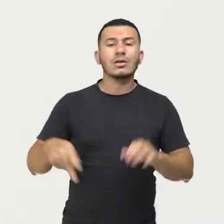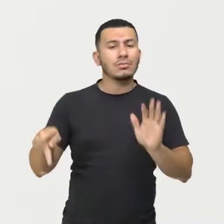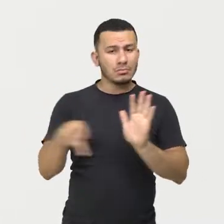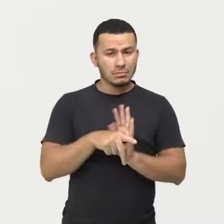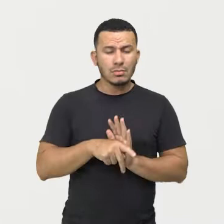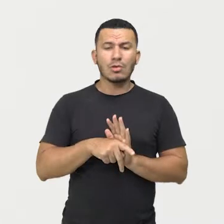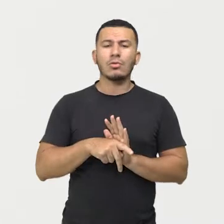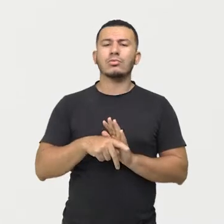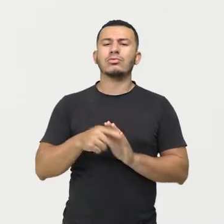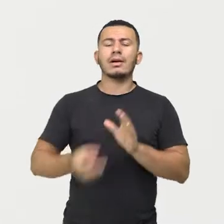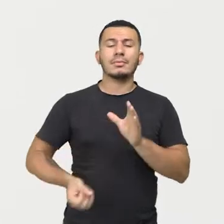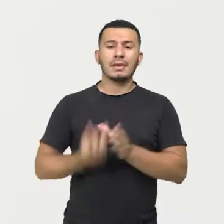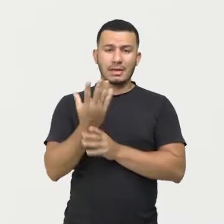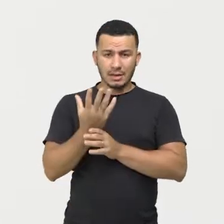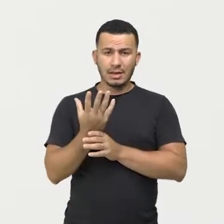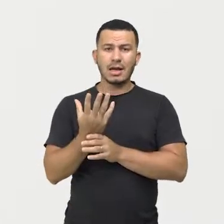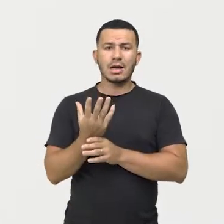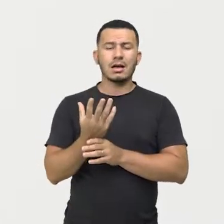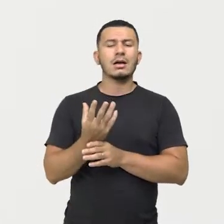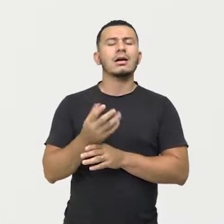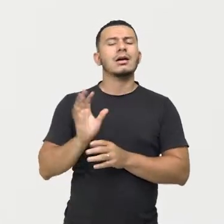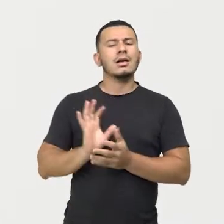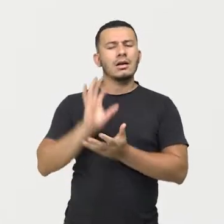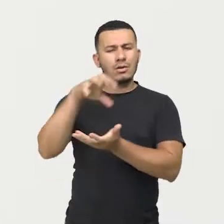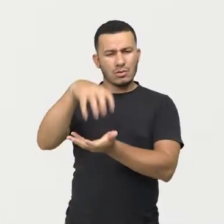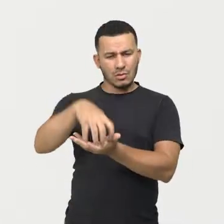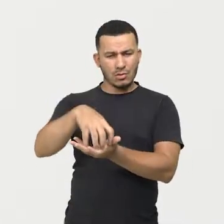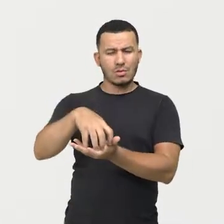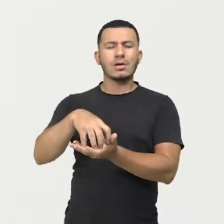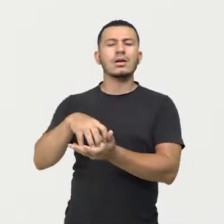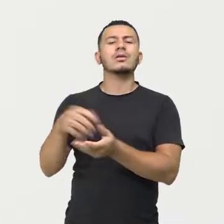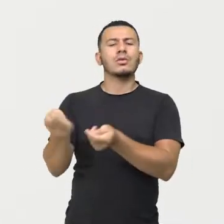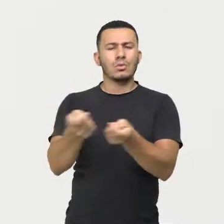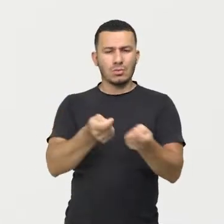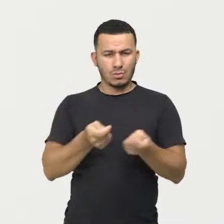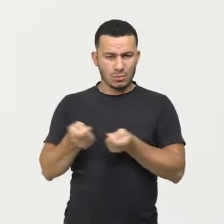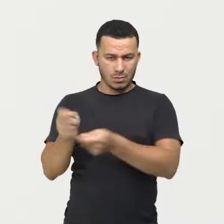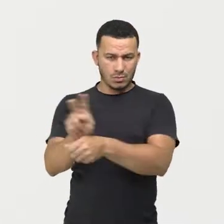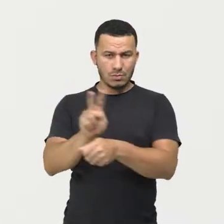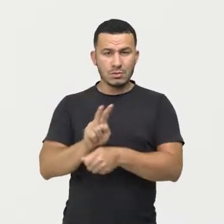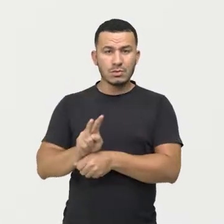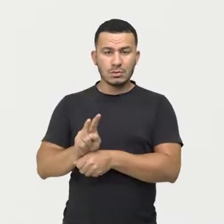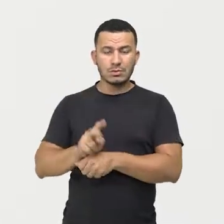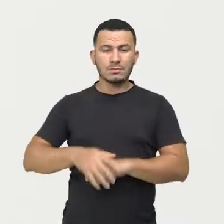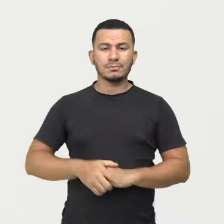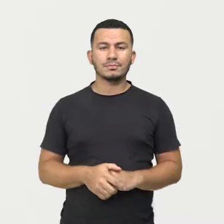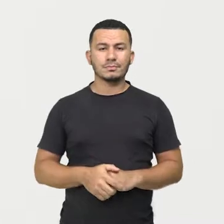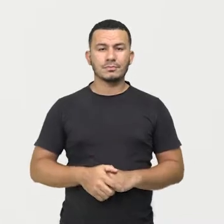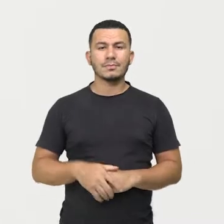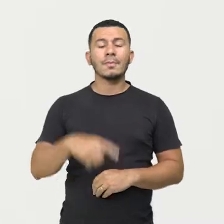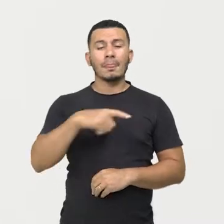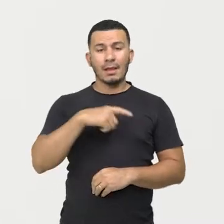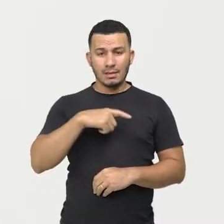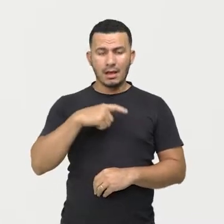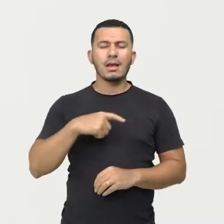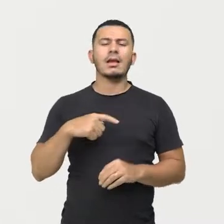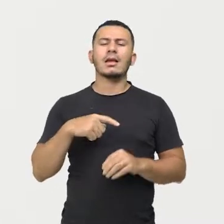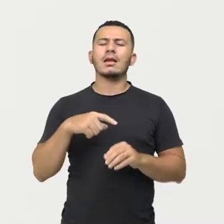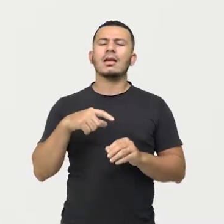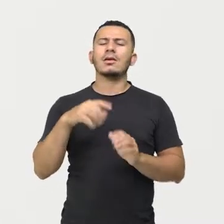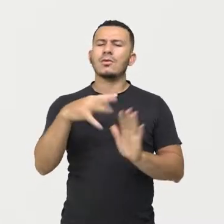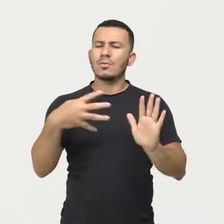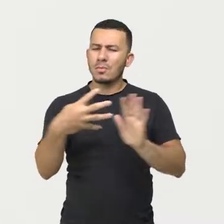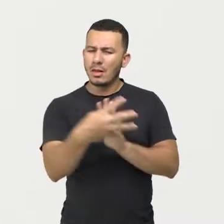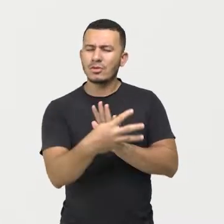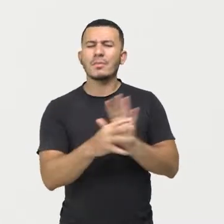para que seja criada, de fato, uma unidade de conservação. Então, haverá um planejamento, um